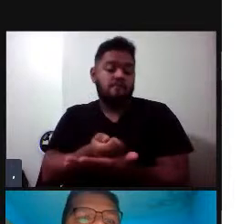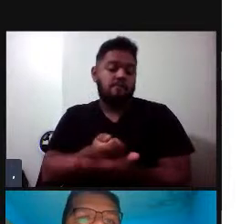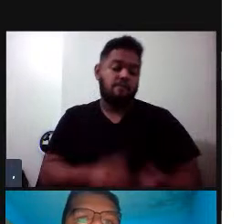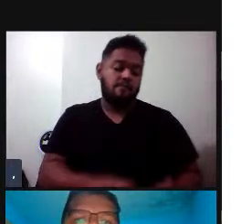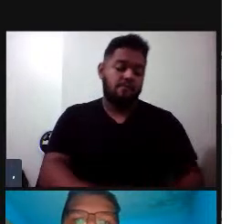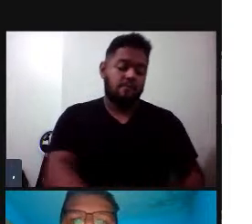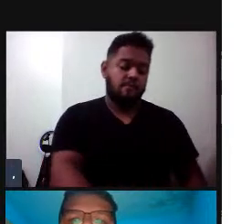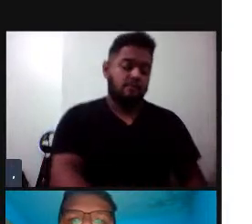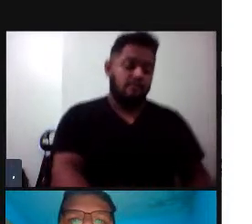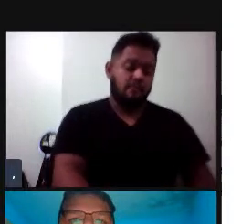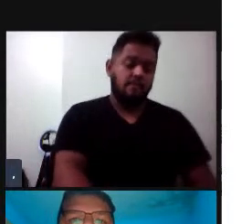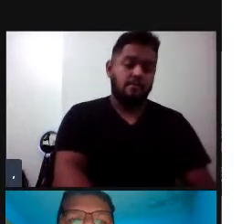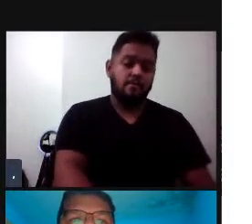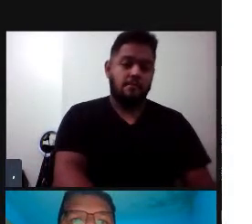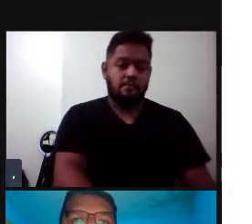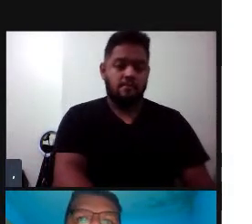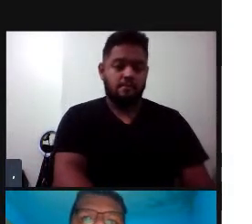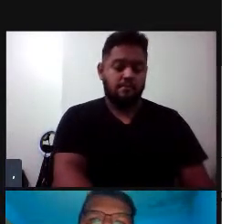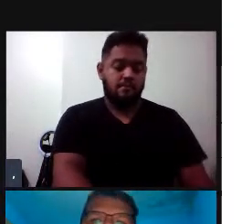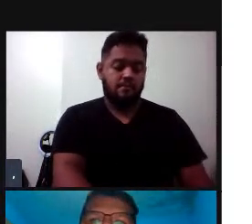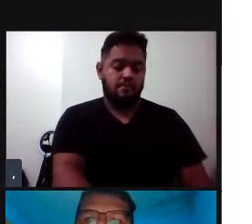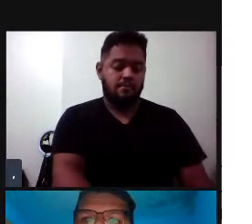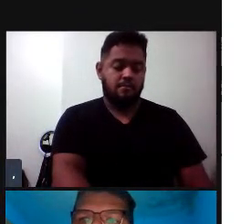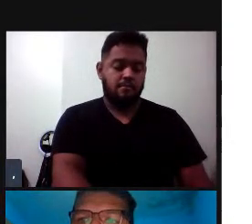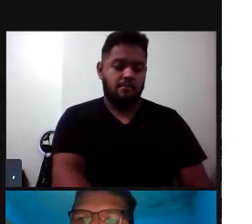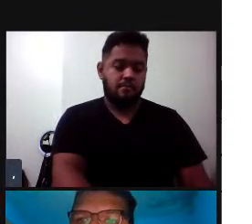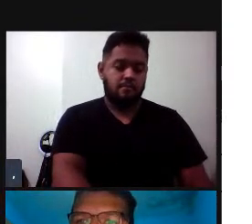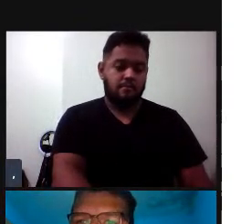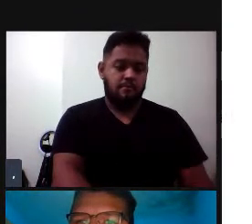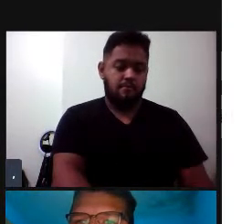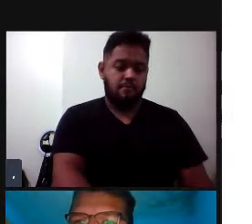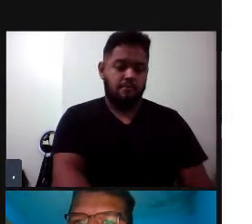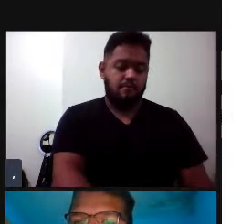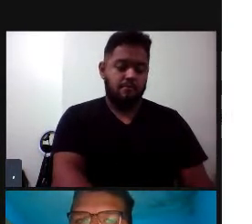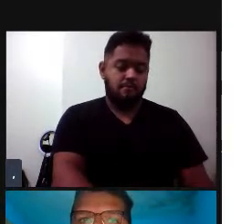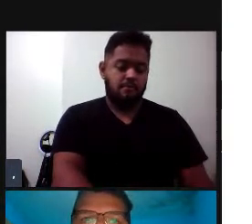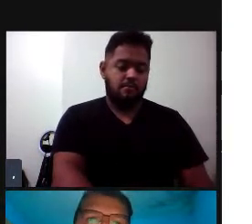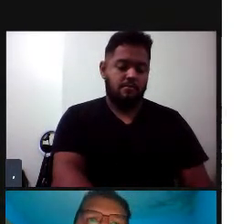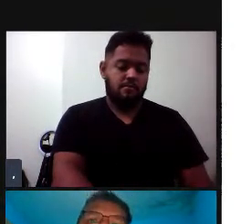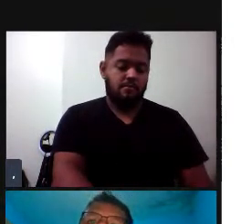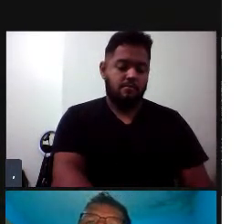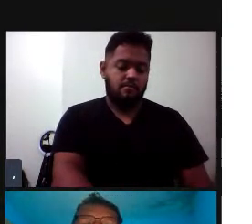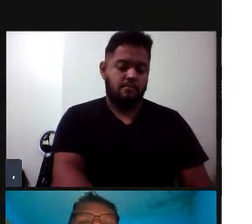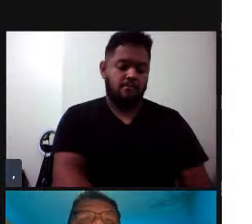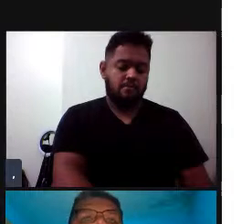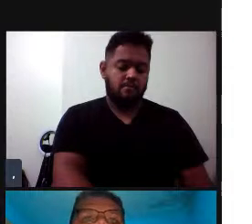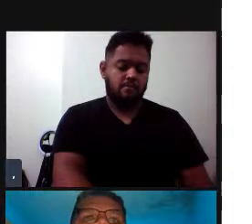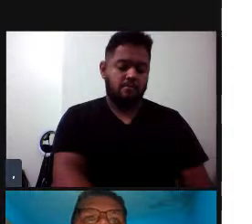Catarina, ali perto de onde a Mata está. Eu acho que... É.